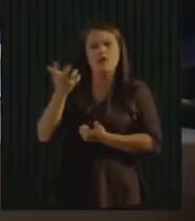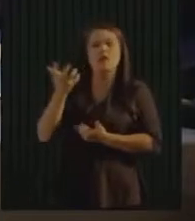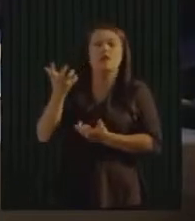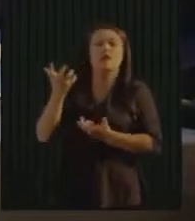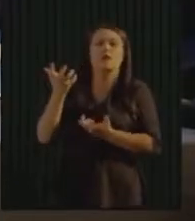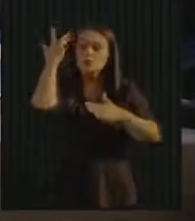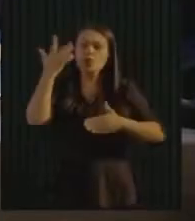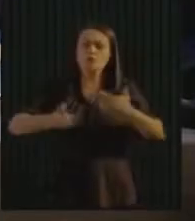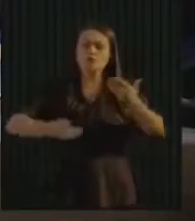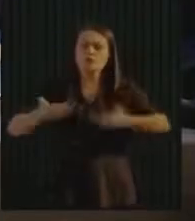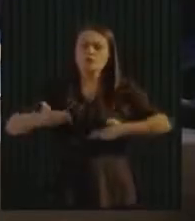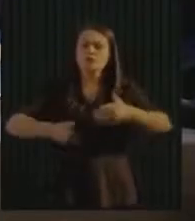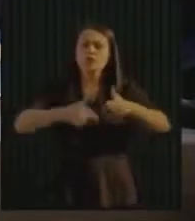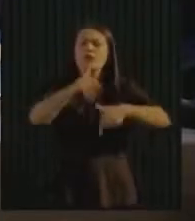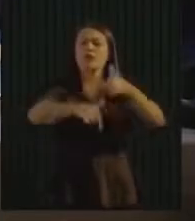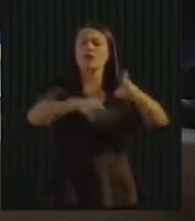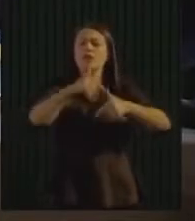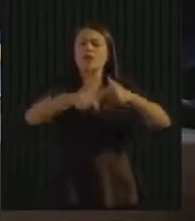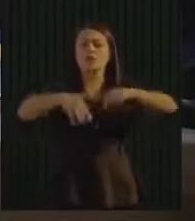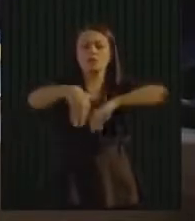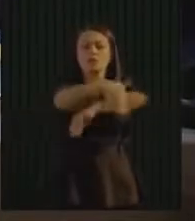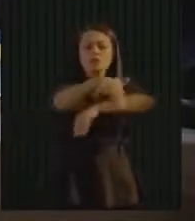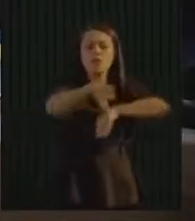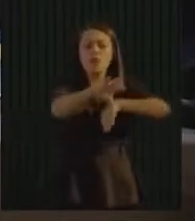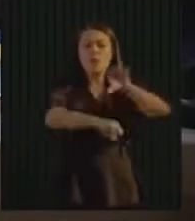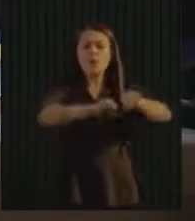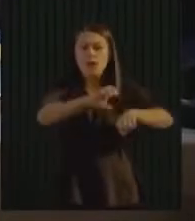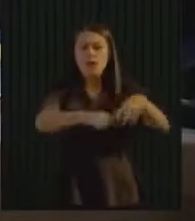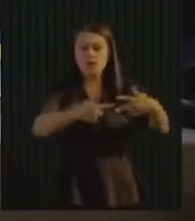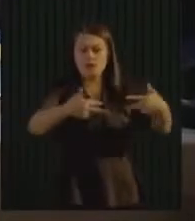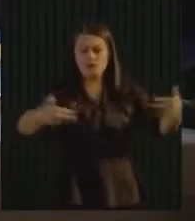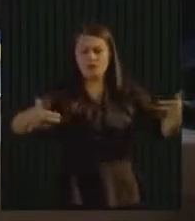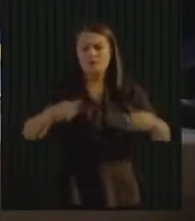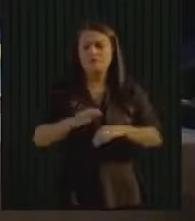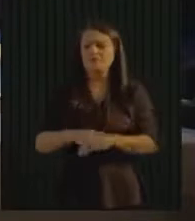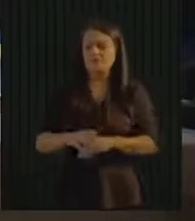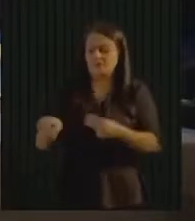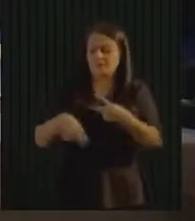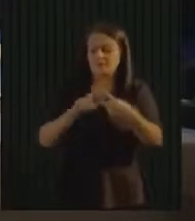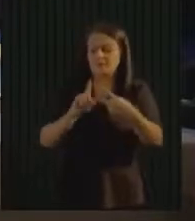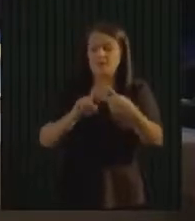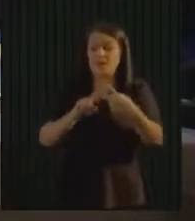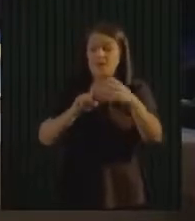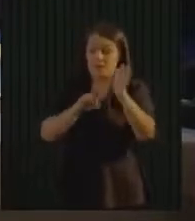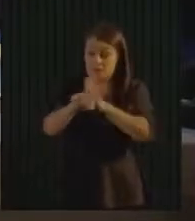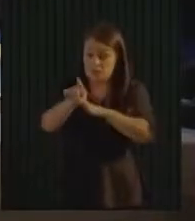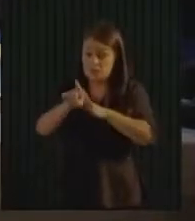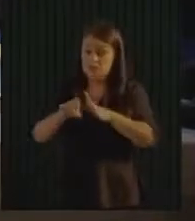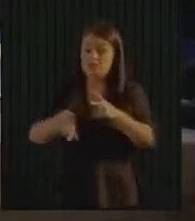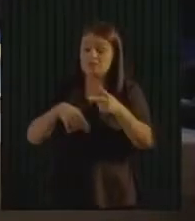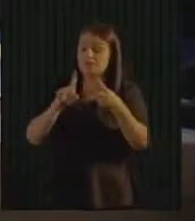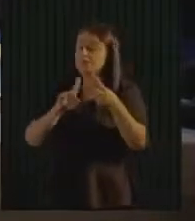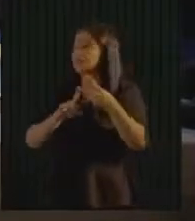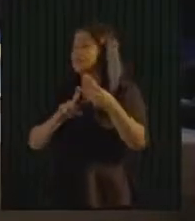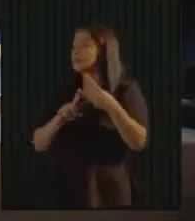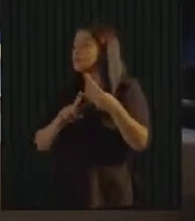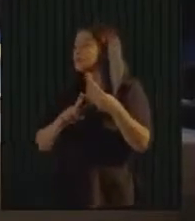catadores. E tem outra pergunta aqui, que é da Maria Clara Bittencourt, que está dizendo que,